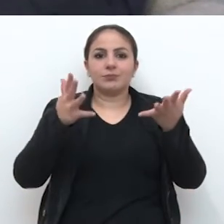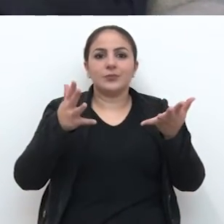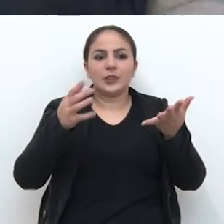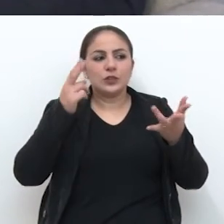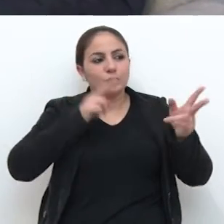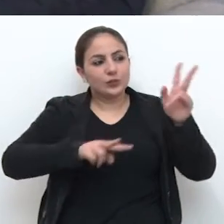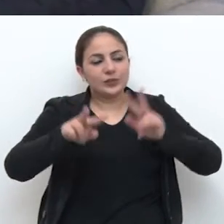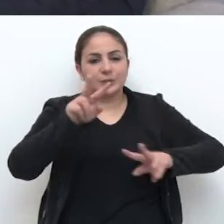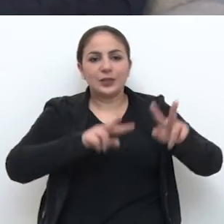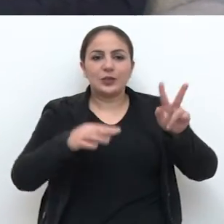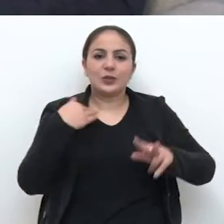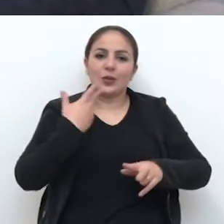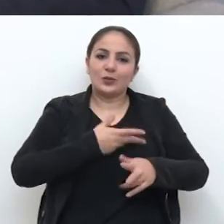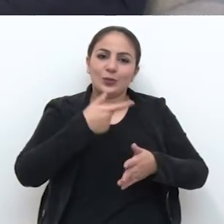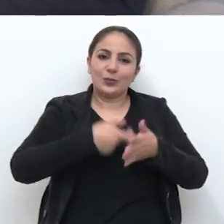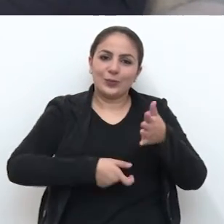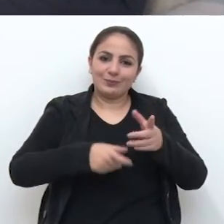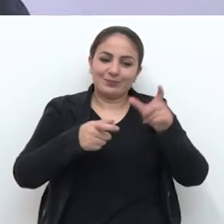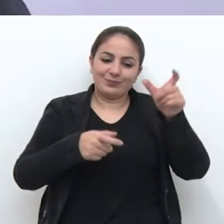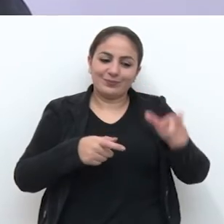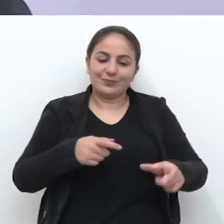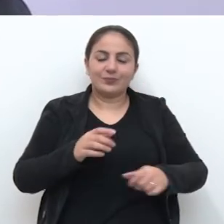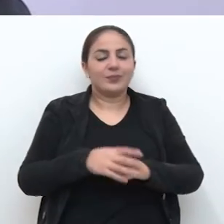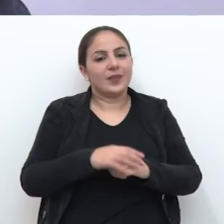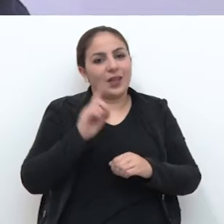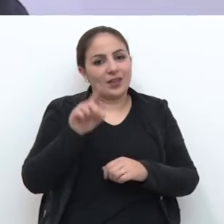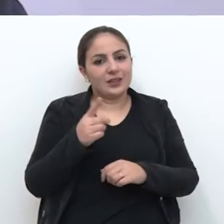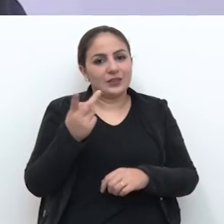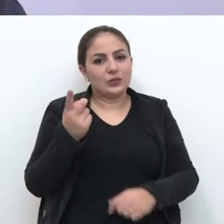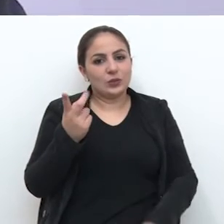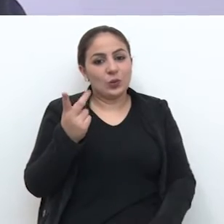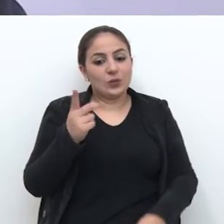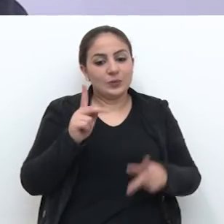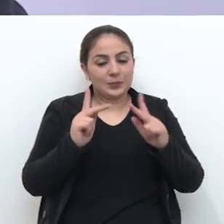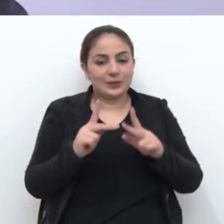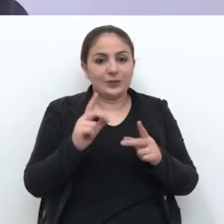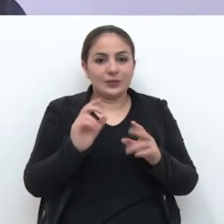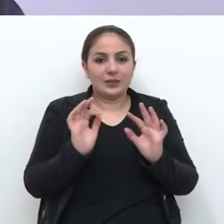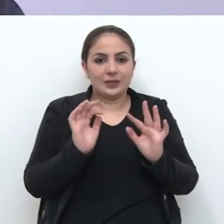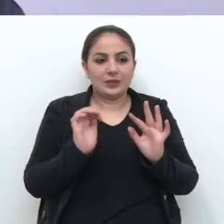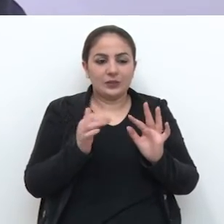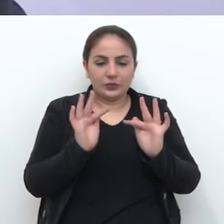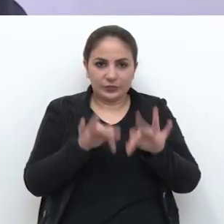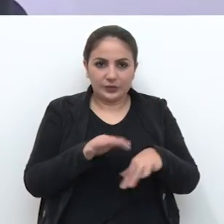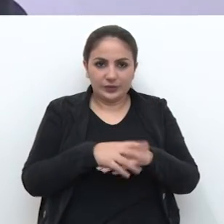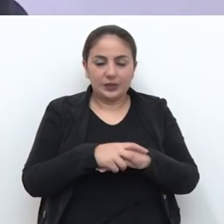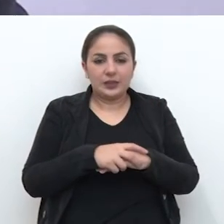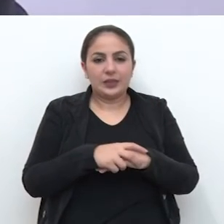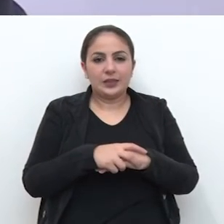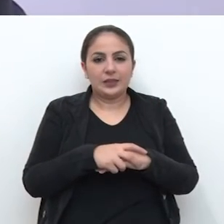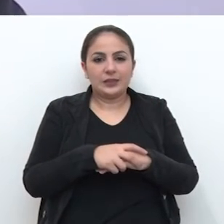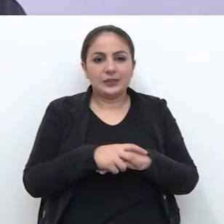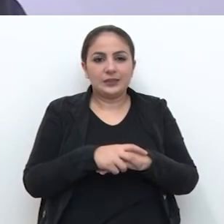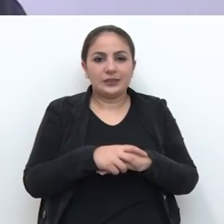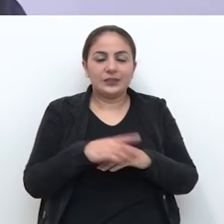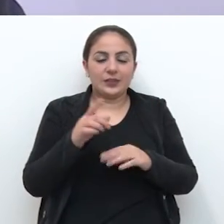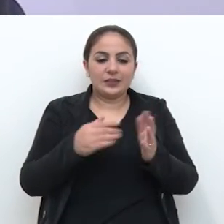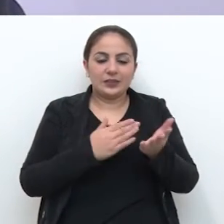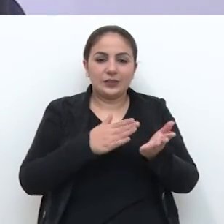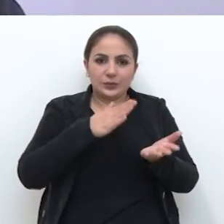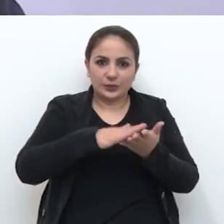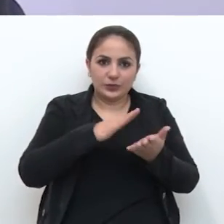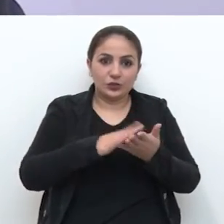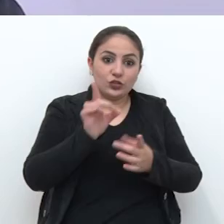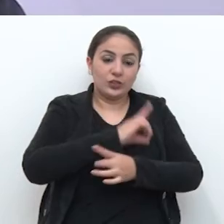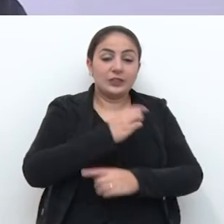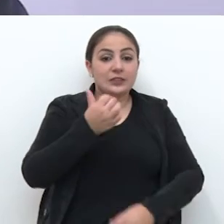dar visibilidade ao nosso escritor, né? Então, serão 12 finalistas, três por categoria, que serão anunciados no dia 6